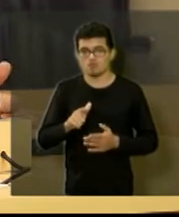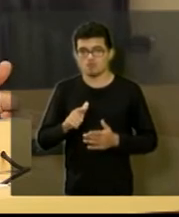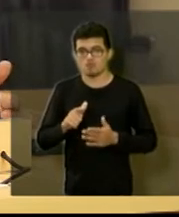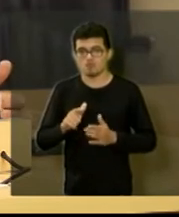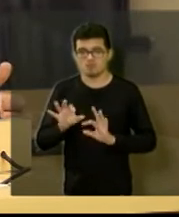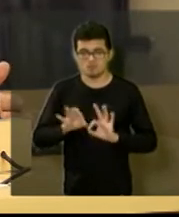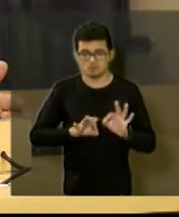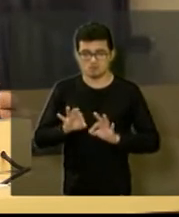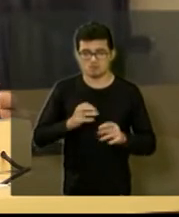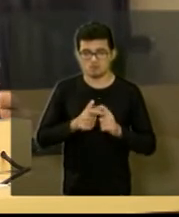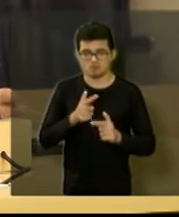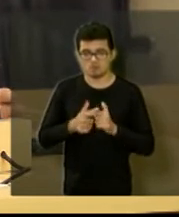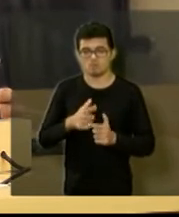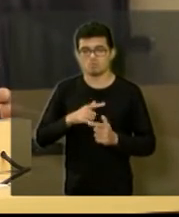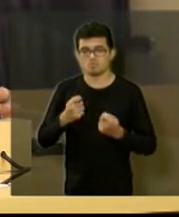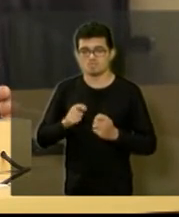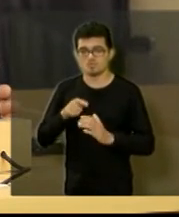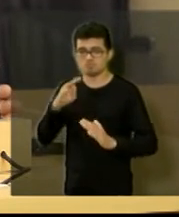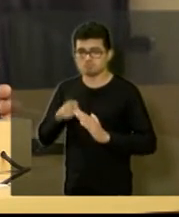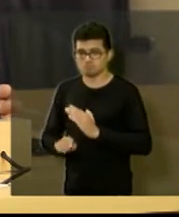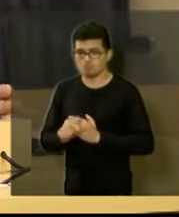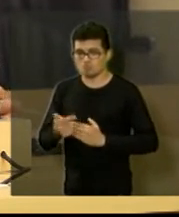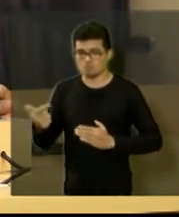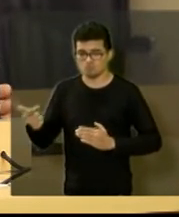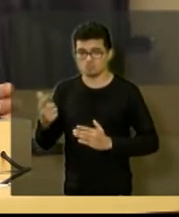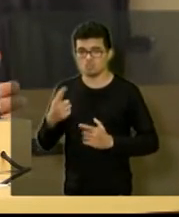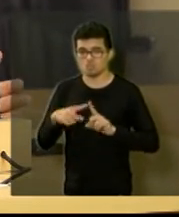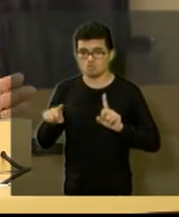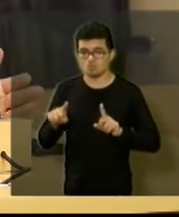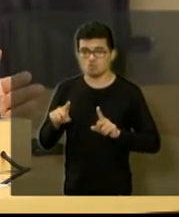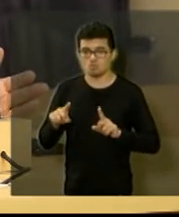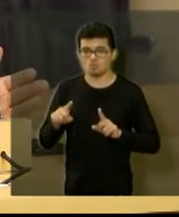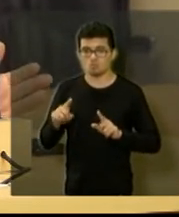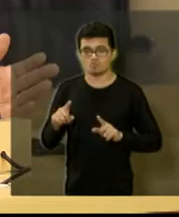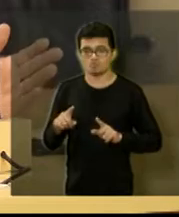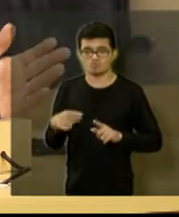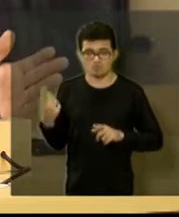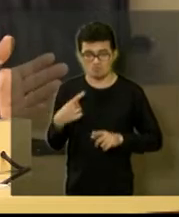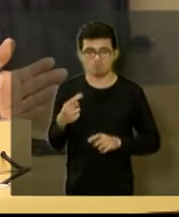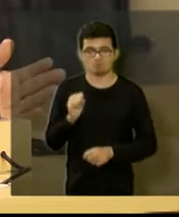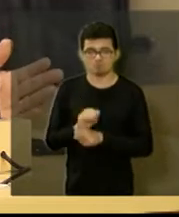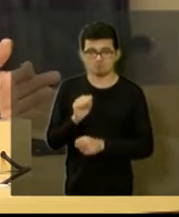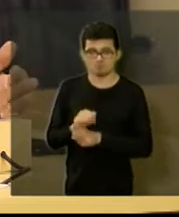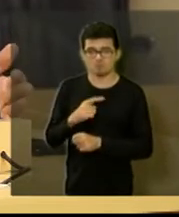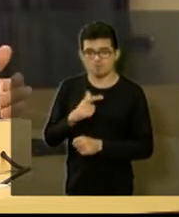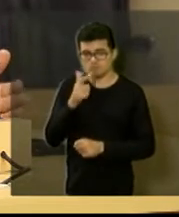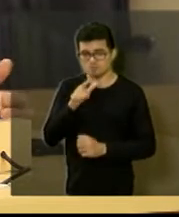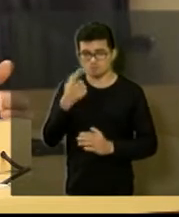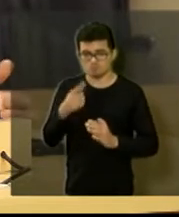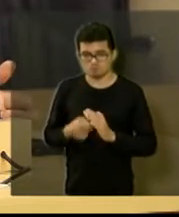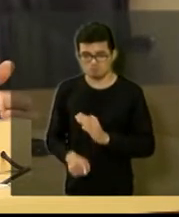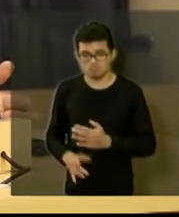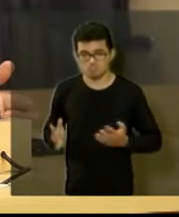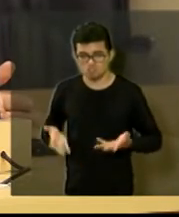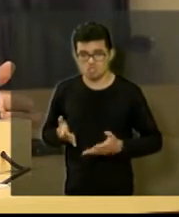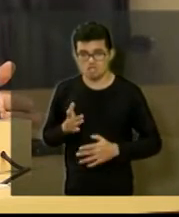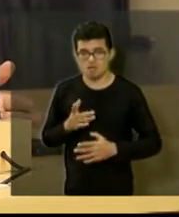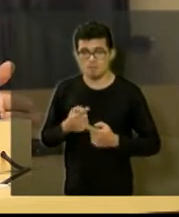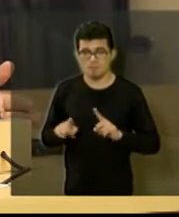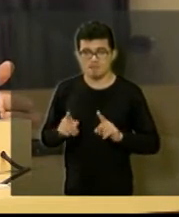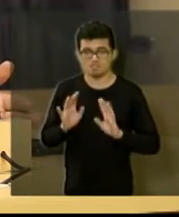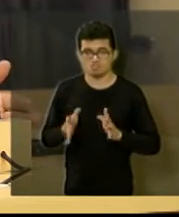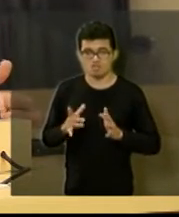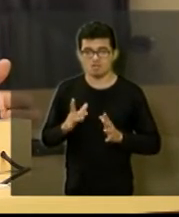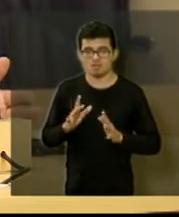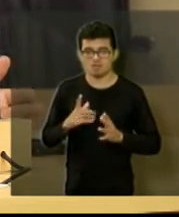poço porque nós também tínhamos aí a perspectiva de já perfurar o poço mas agora já está em licitação